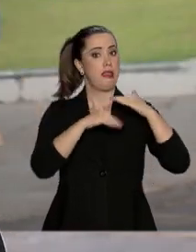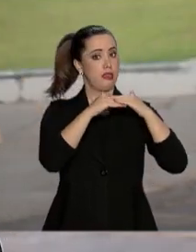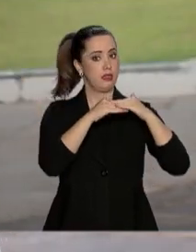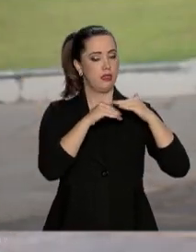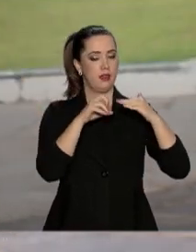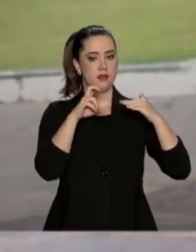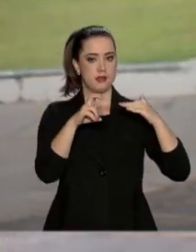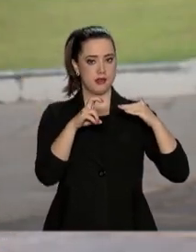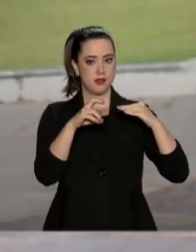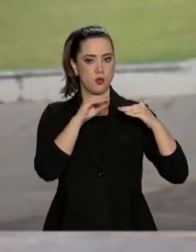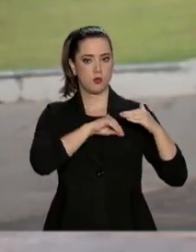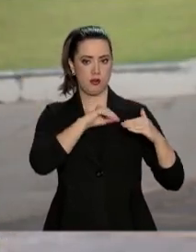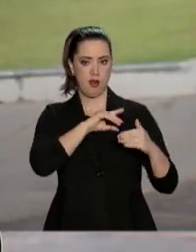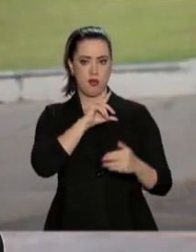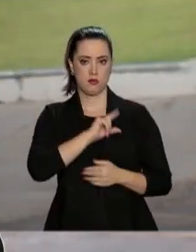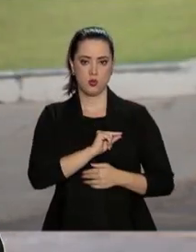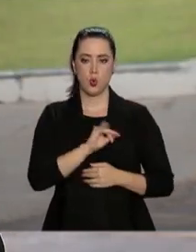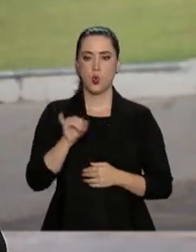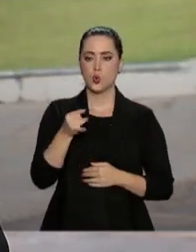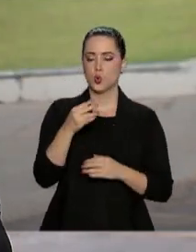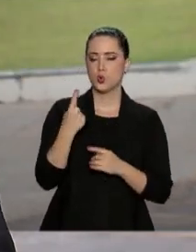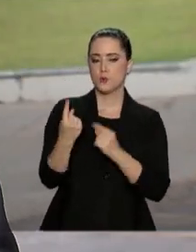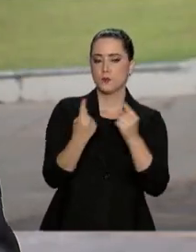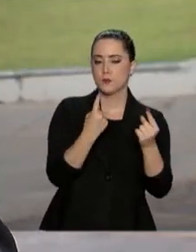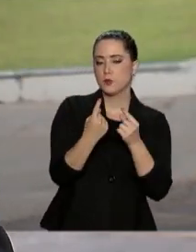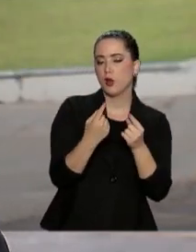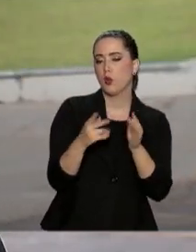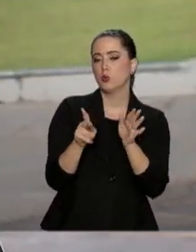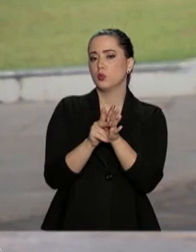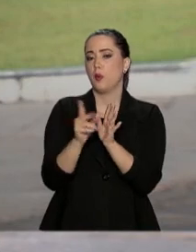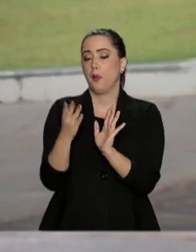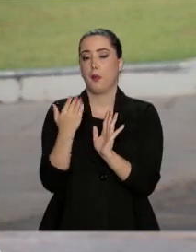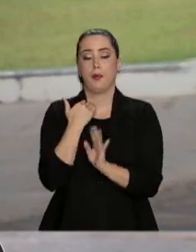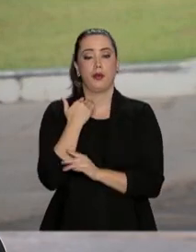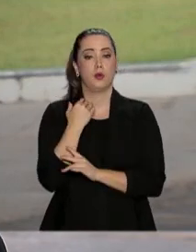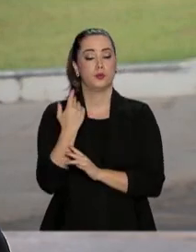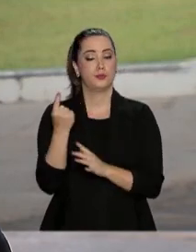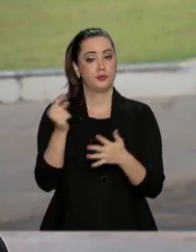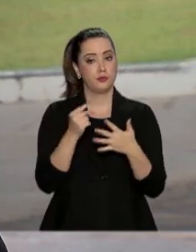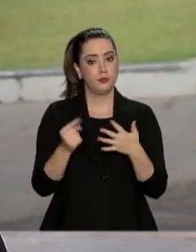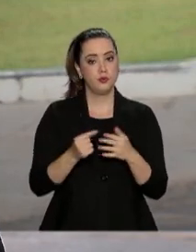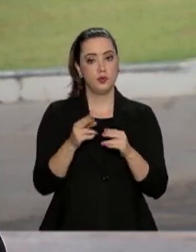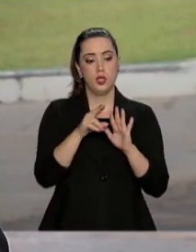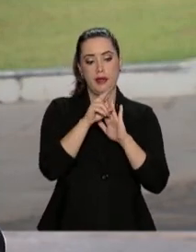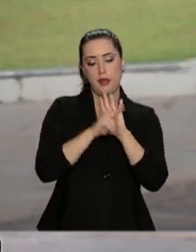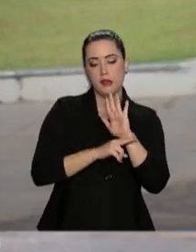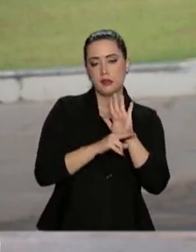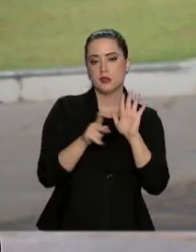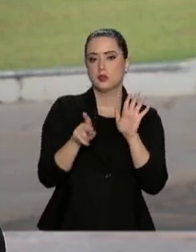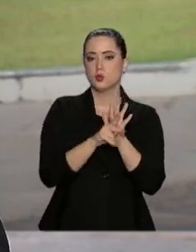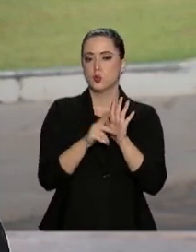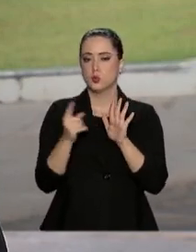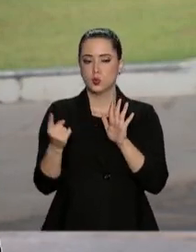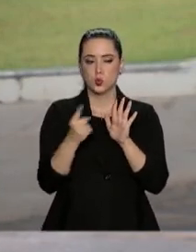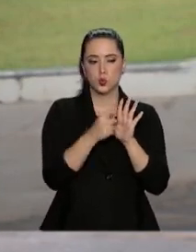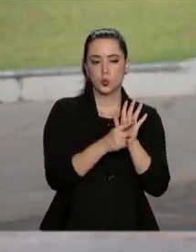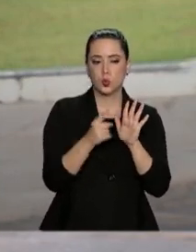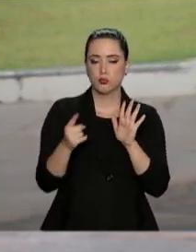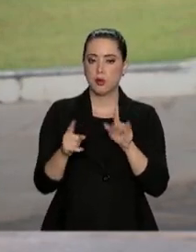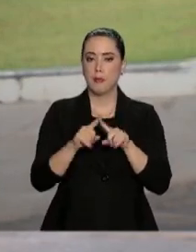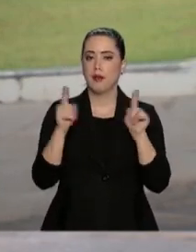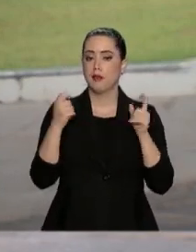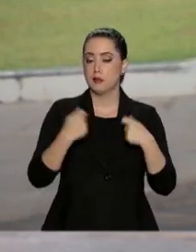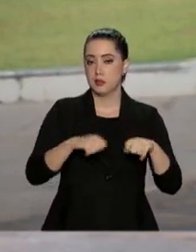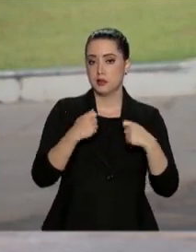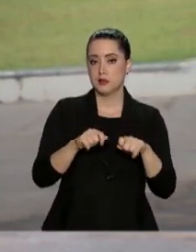os juros variam de acordo com os bancos. Além desses requisitos, para ambos os financiamentos, é preciso que o